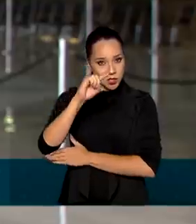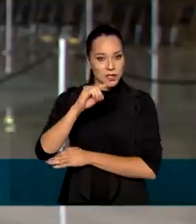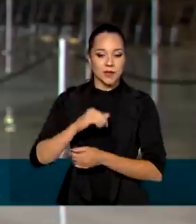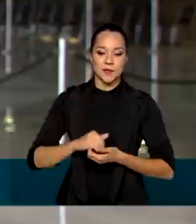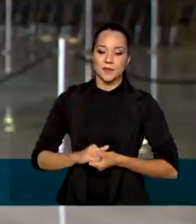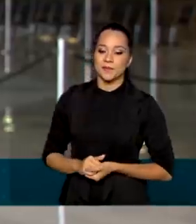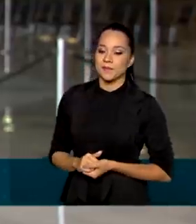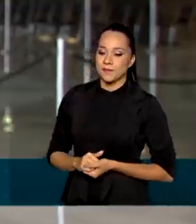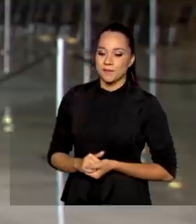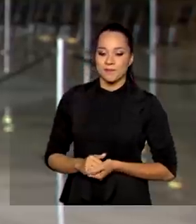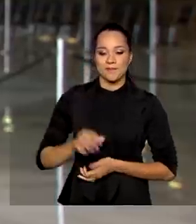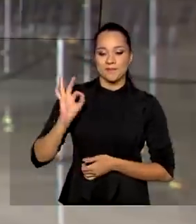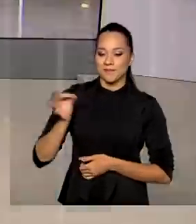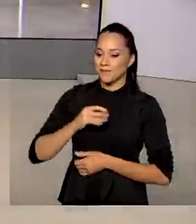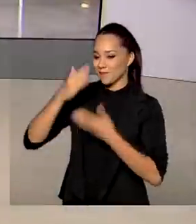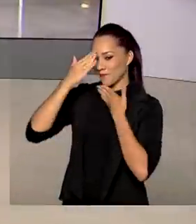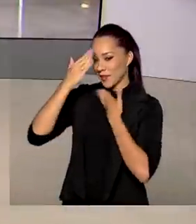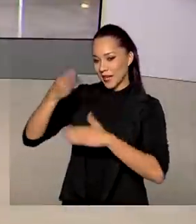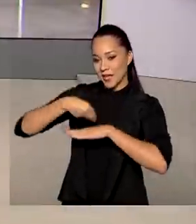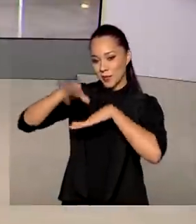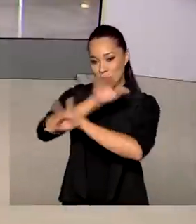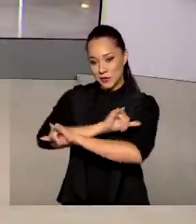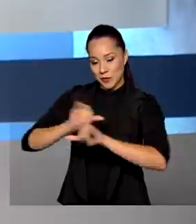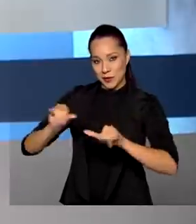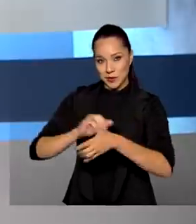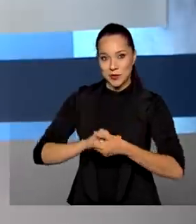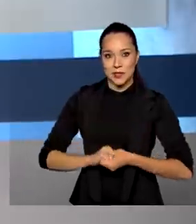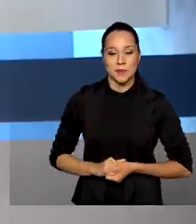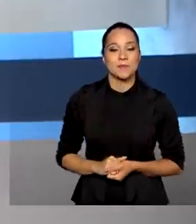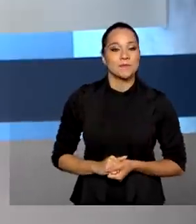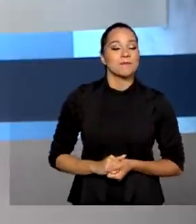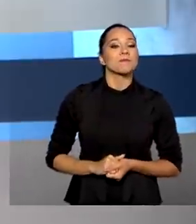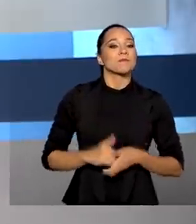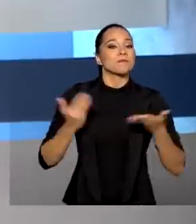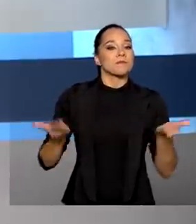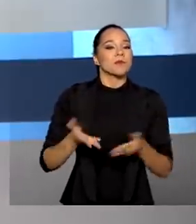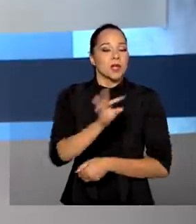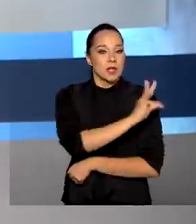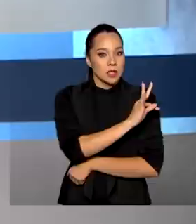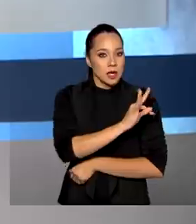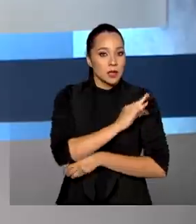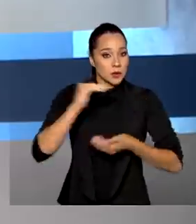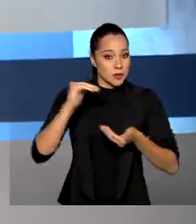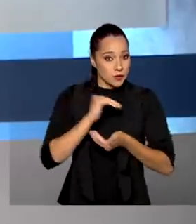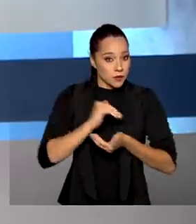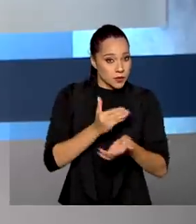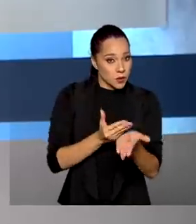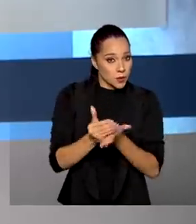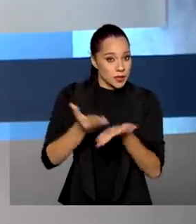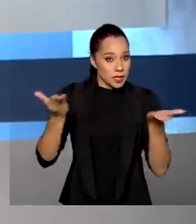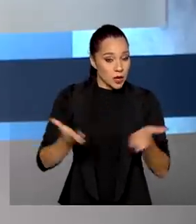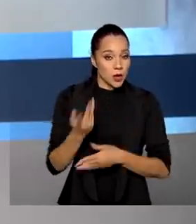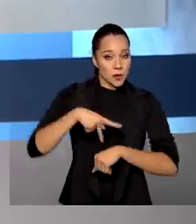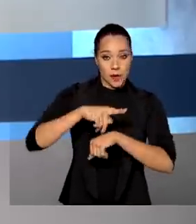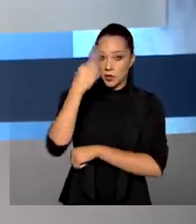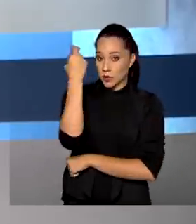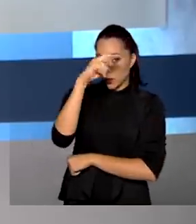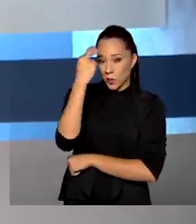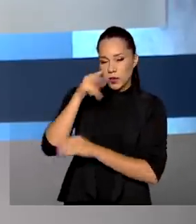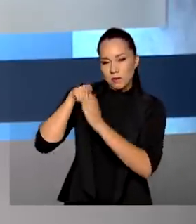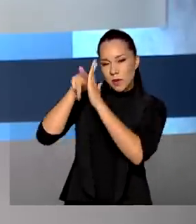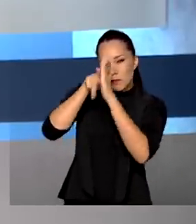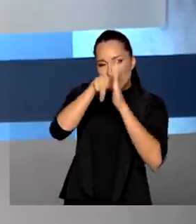Renata. Tá certo, Glauco. Muito obrigada pelas suas informações. E olha, técnicos da Anvisa iniciam esta semana na Rússia a